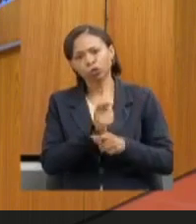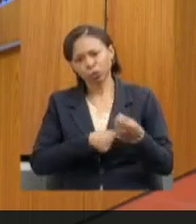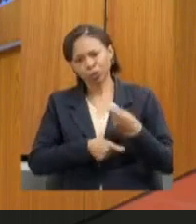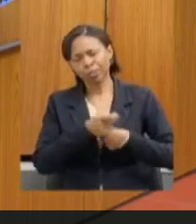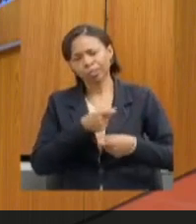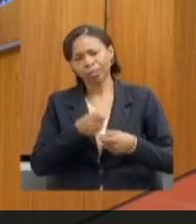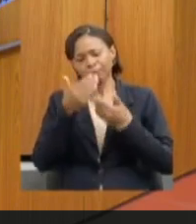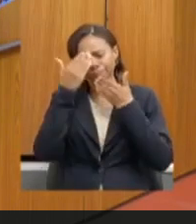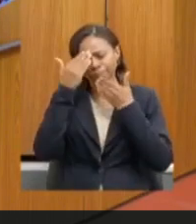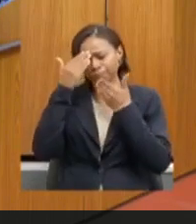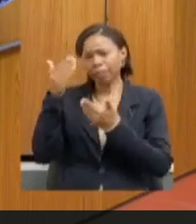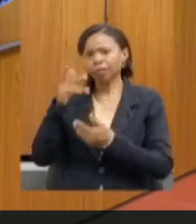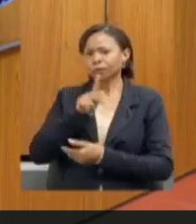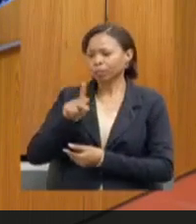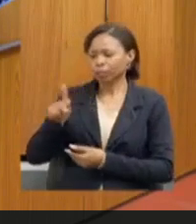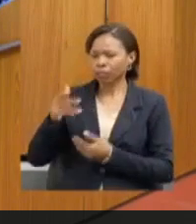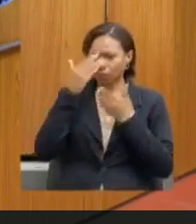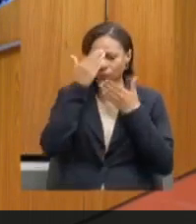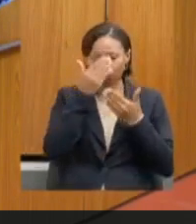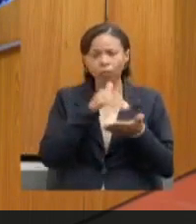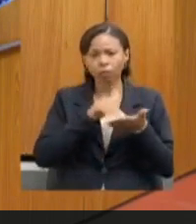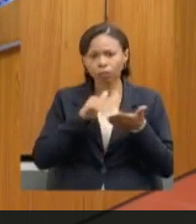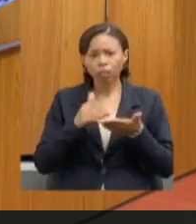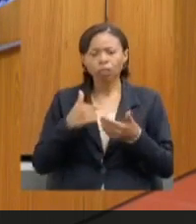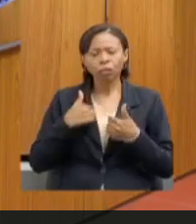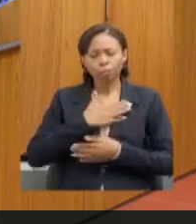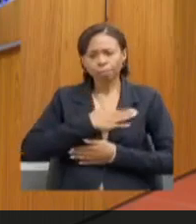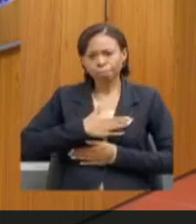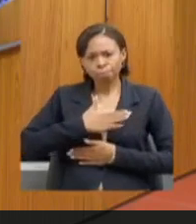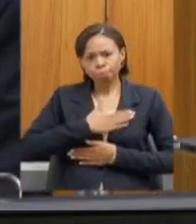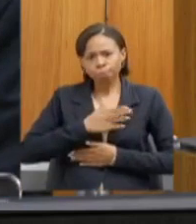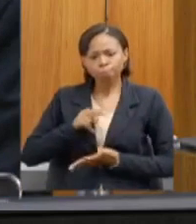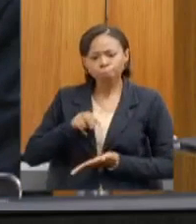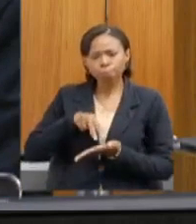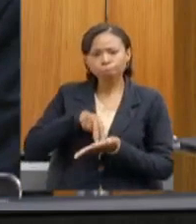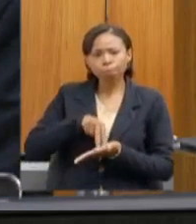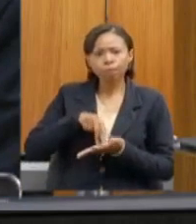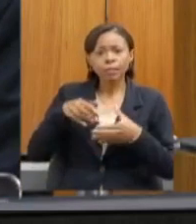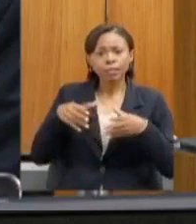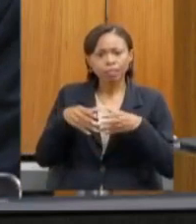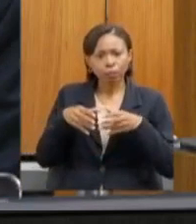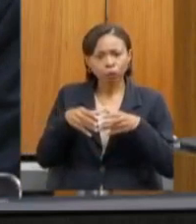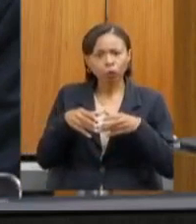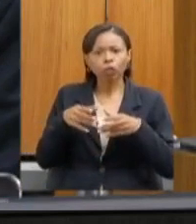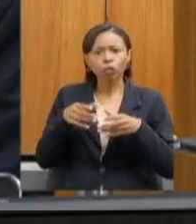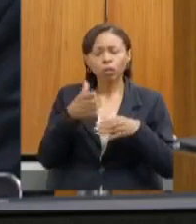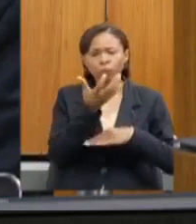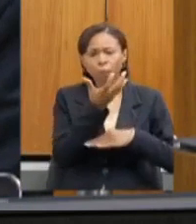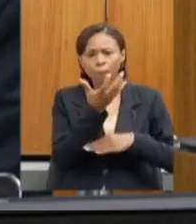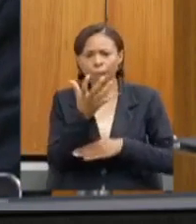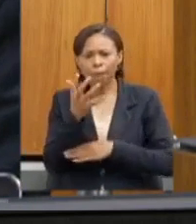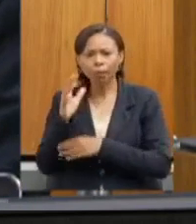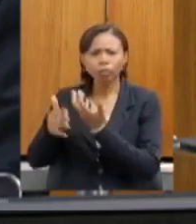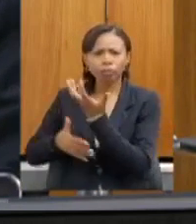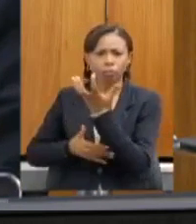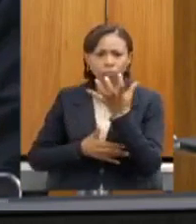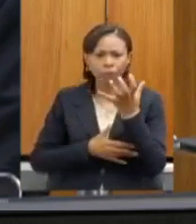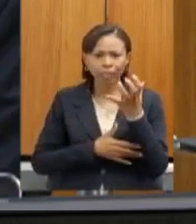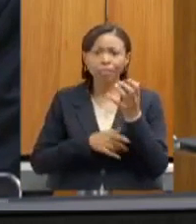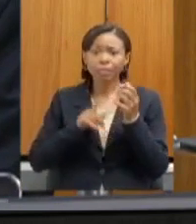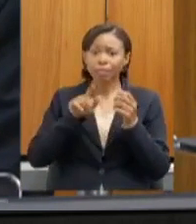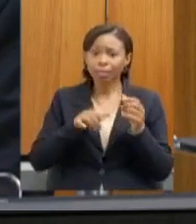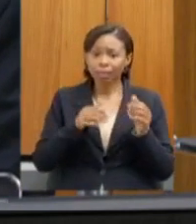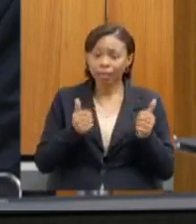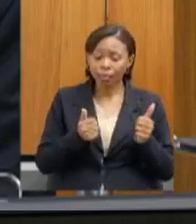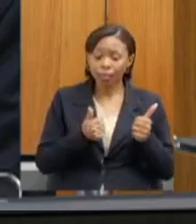obrigado, muito obrigado, presidente Noraldino. É uma honra poder estar aqui nessa Comissão de Meio Ambiente, que é uma comissão irmã